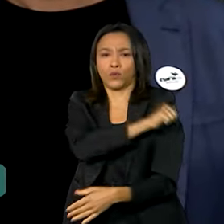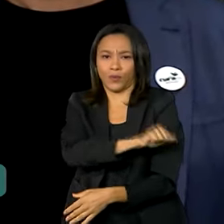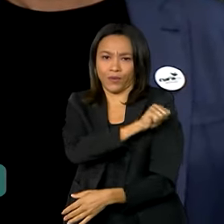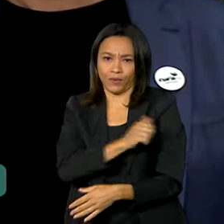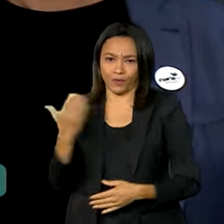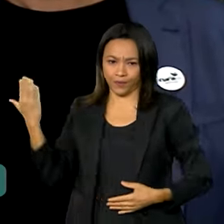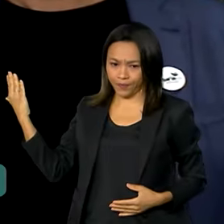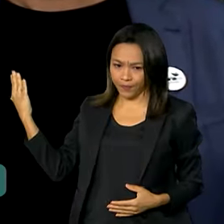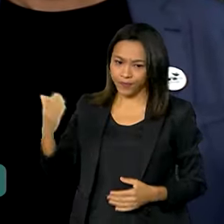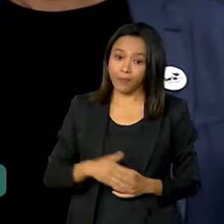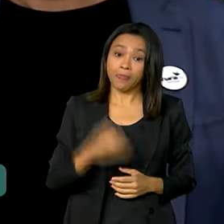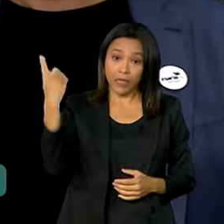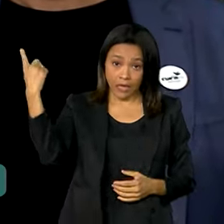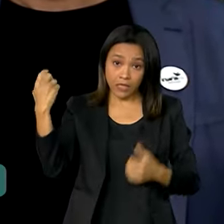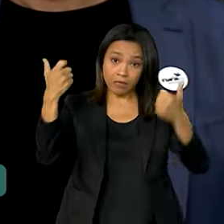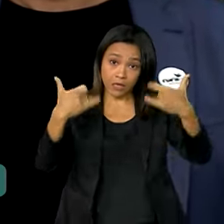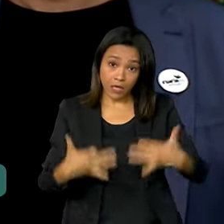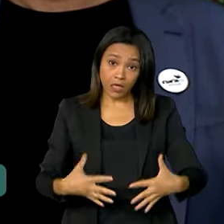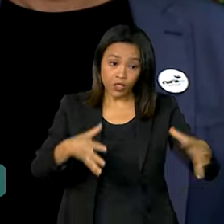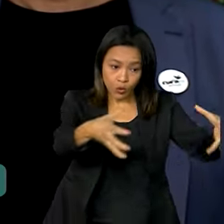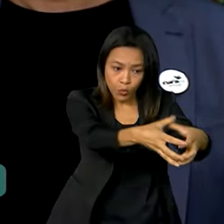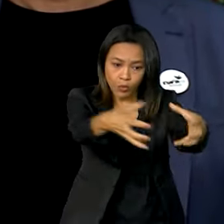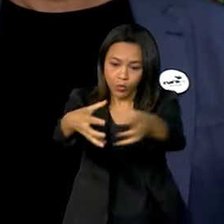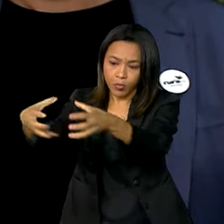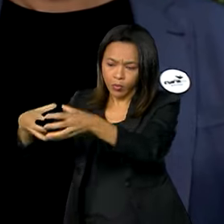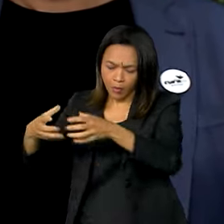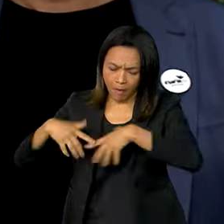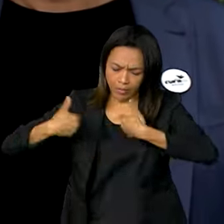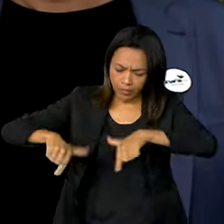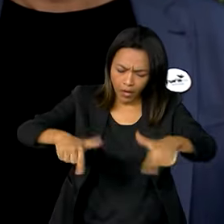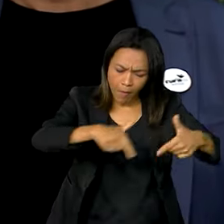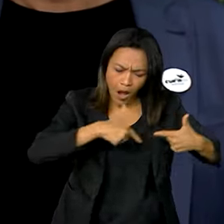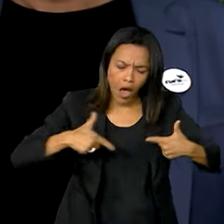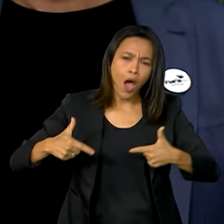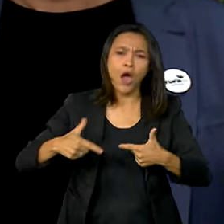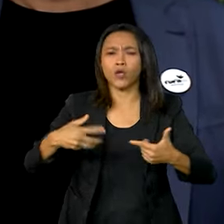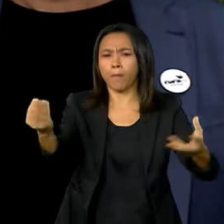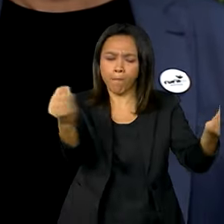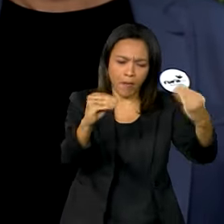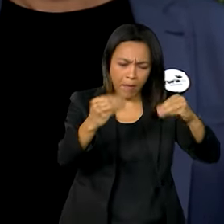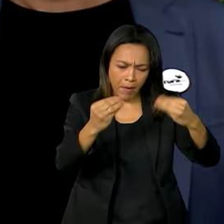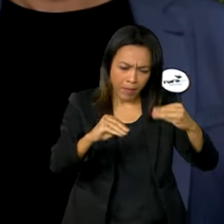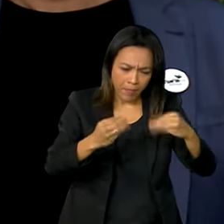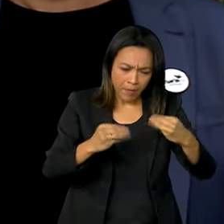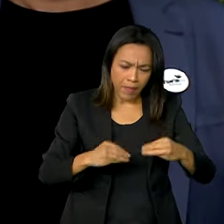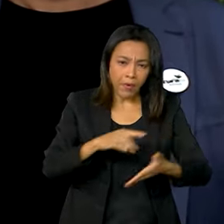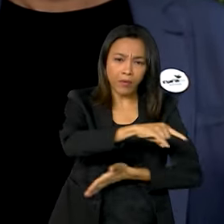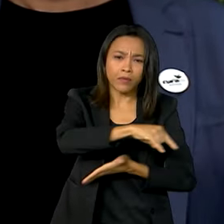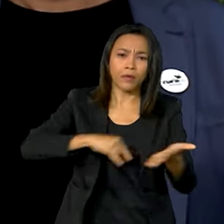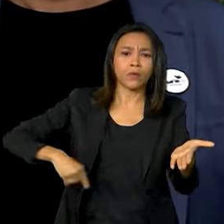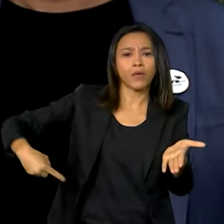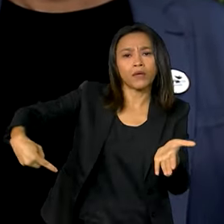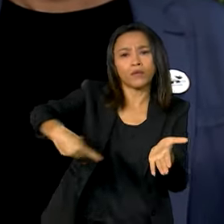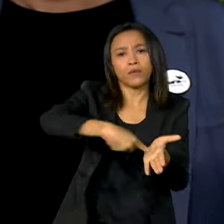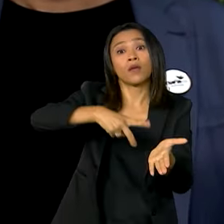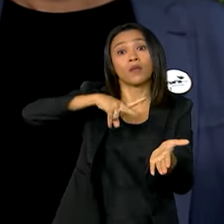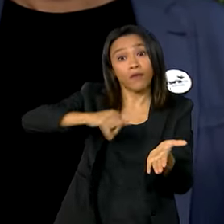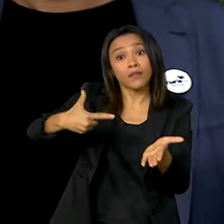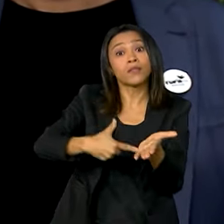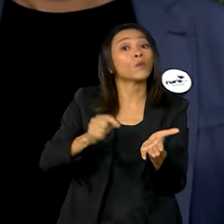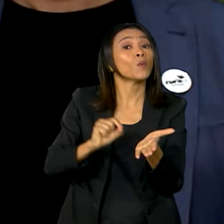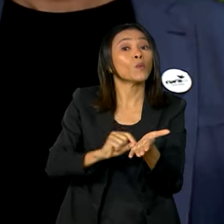esses grupos trabalharam o ano inteiro e produziram documentos sobre os temas que eles se debruçaram, que vão compor um caderno de